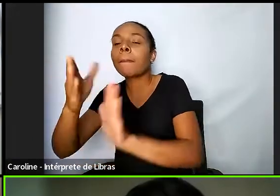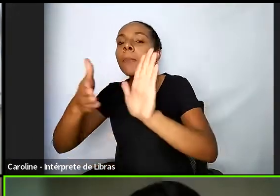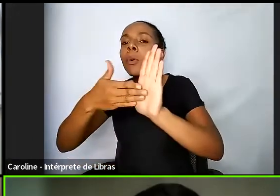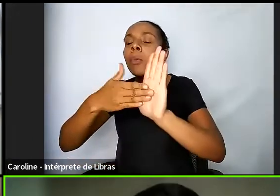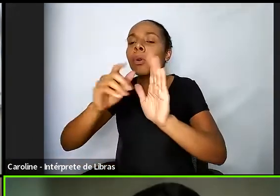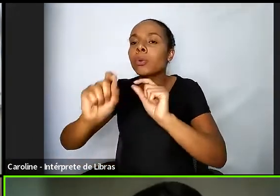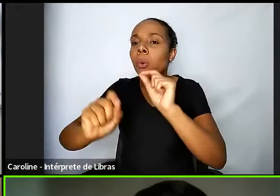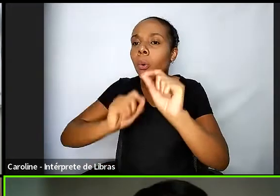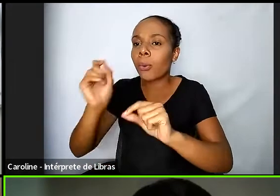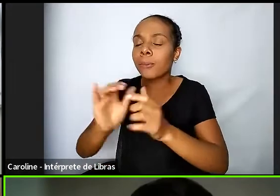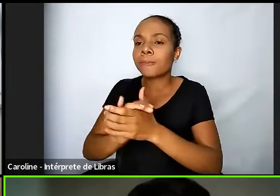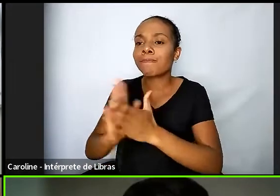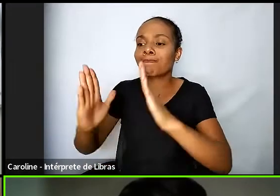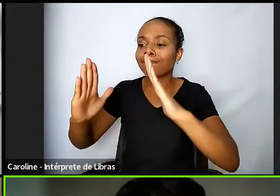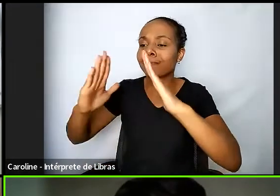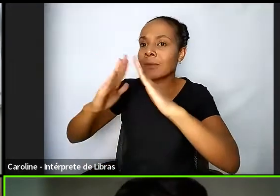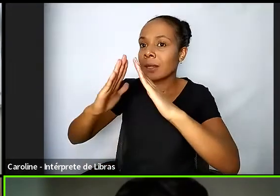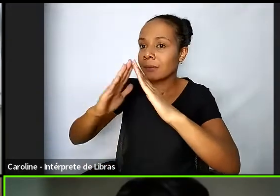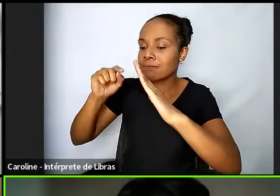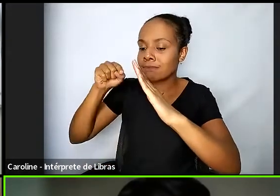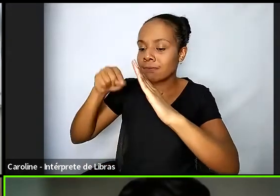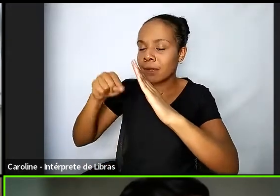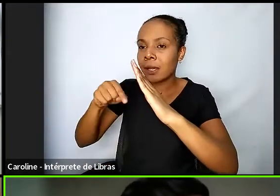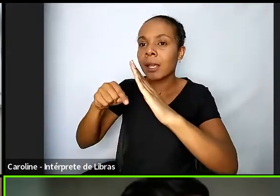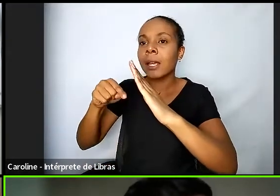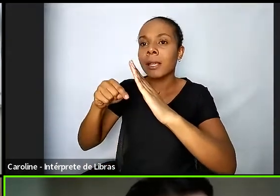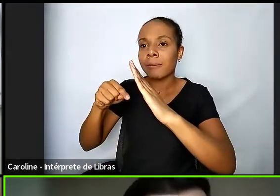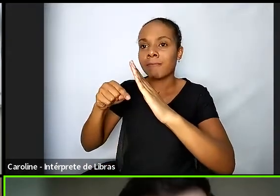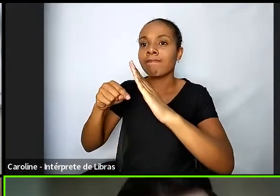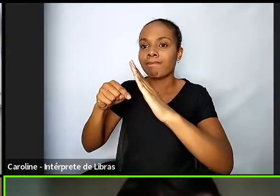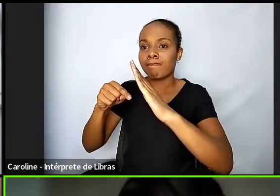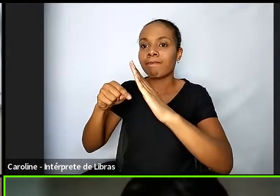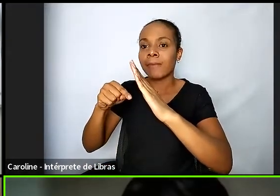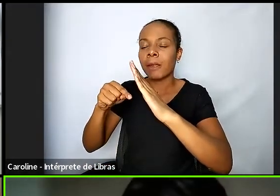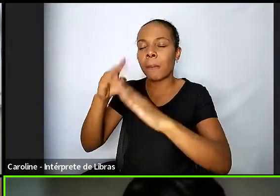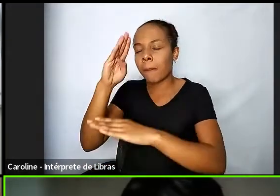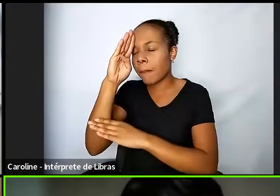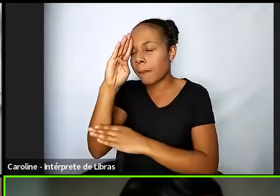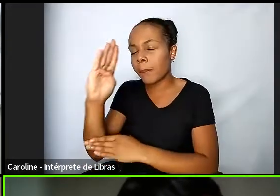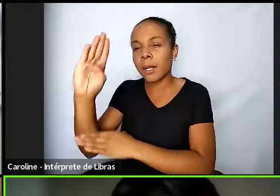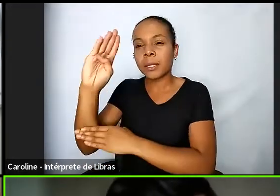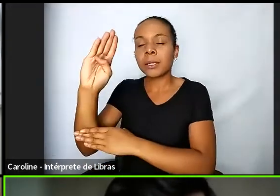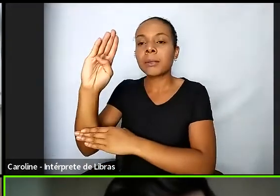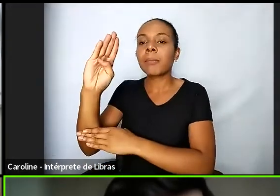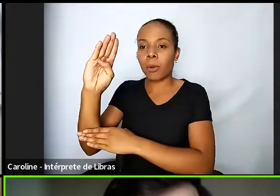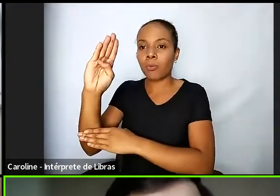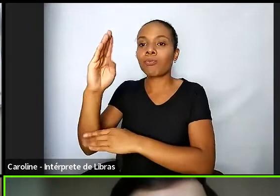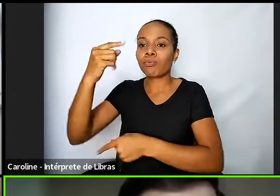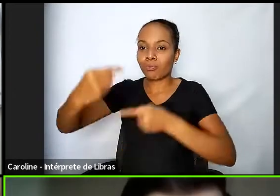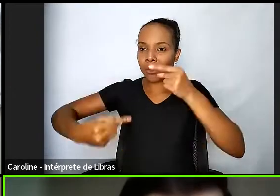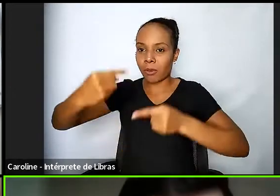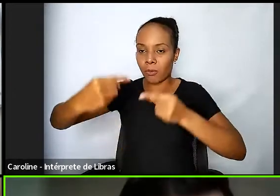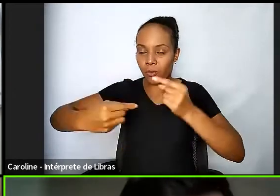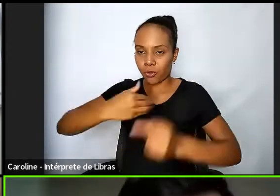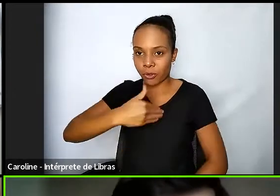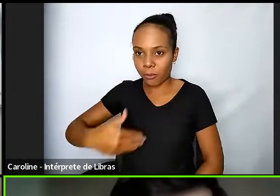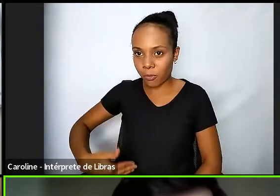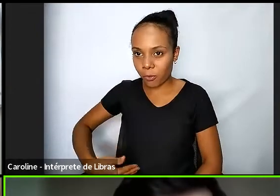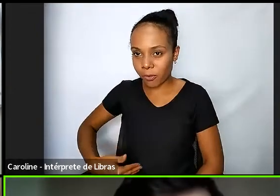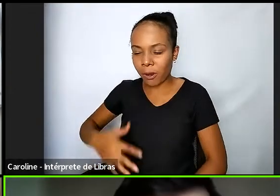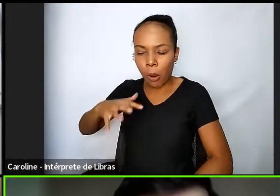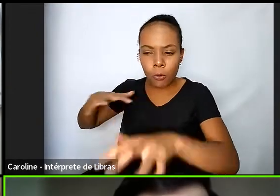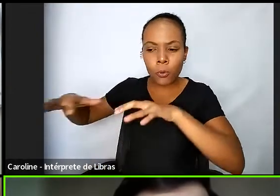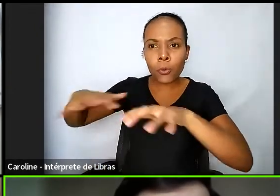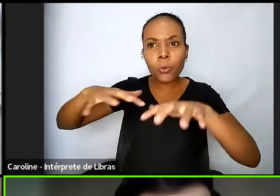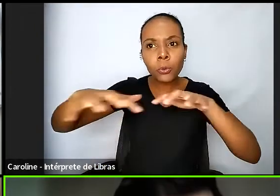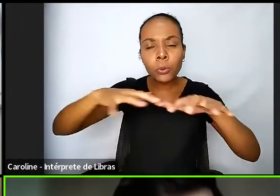fosse o grande eixo condutor e articulador de todas as outras políticas públicas a esse movimento se